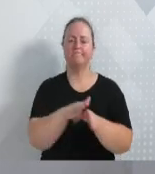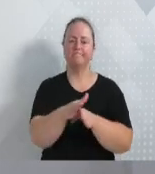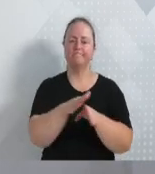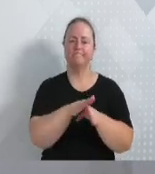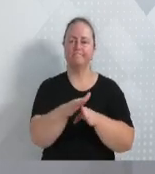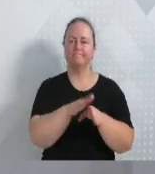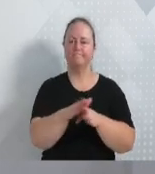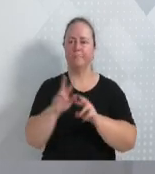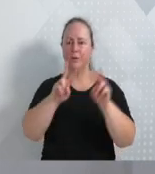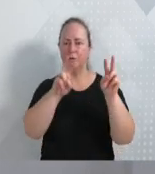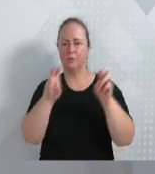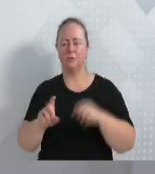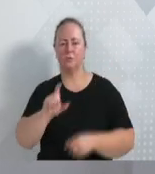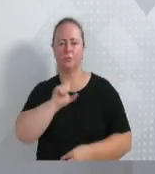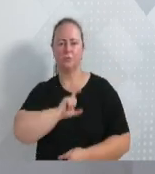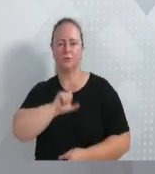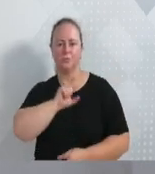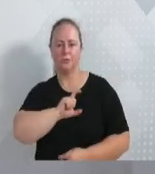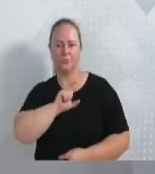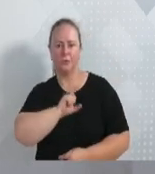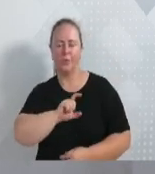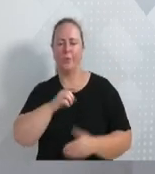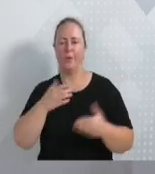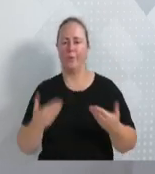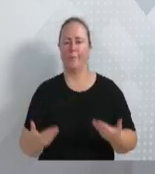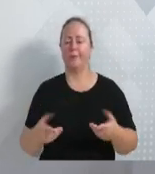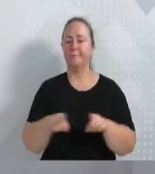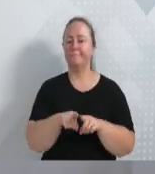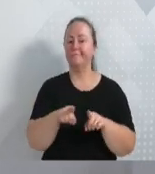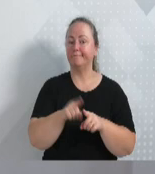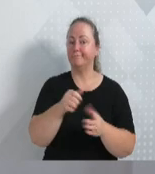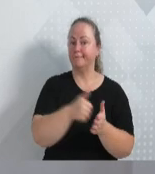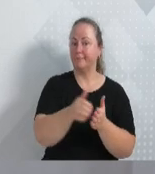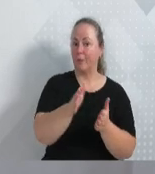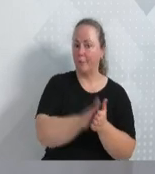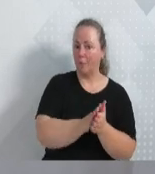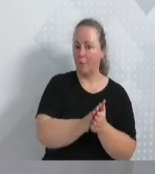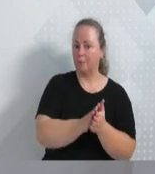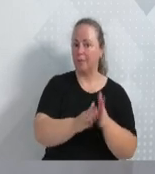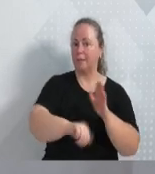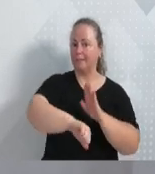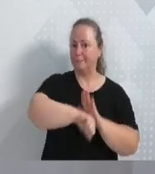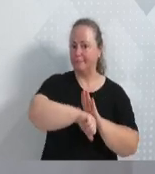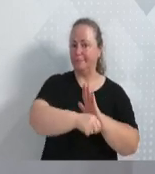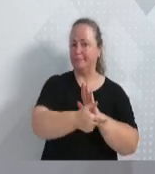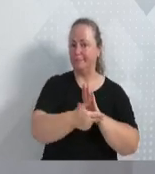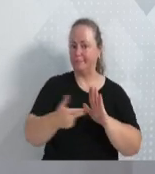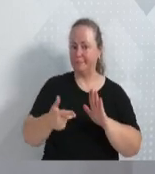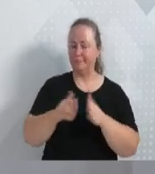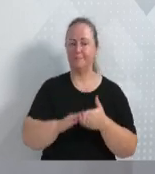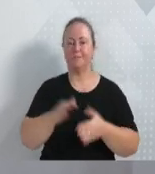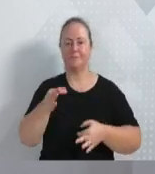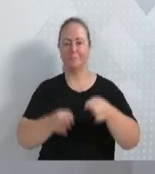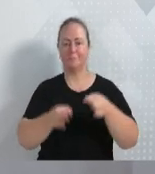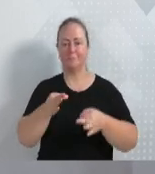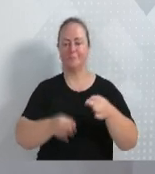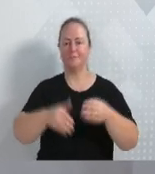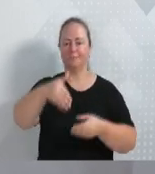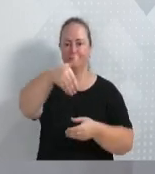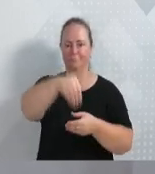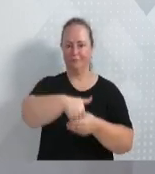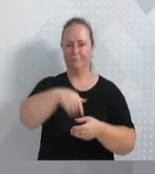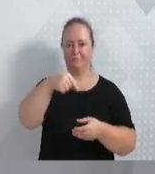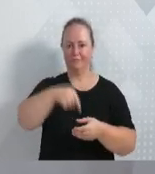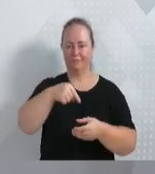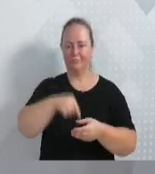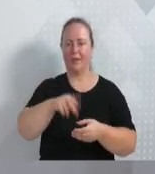sobre carteira de motorista, sobre multas, sobre infrações, a Justiça Eleitoral, que fará emissão e